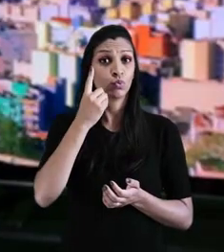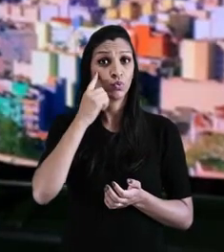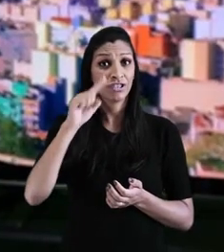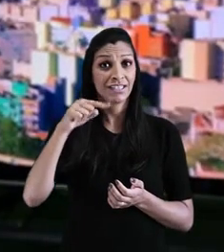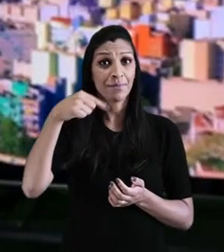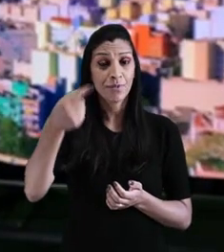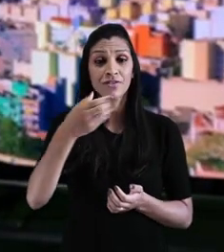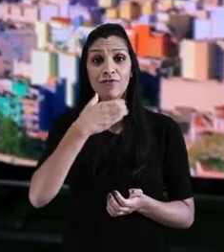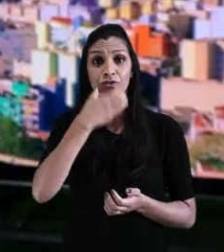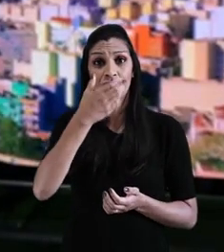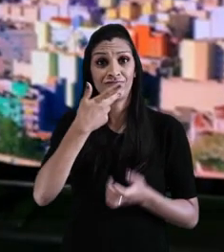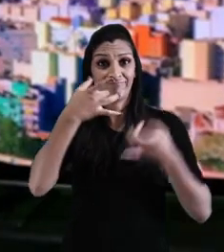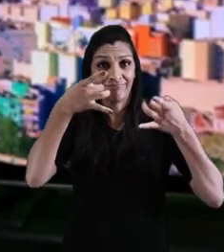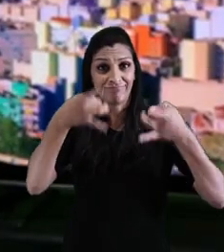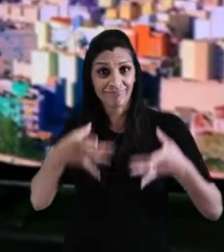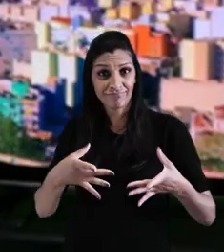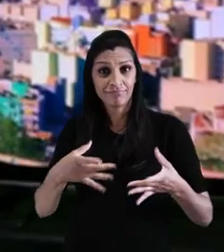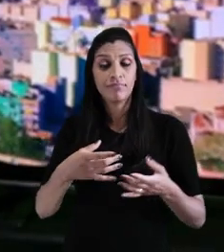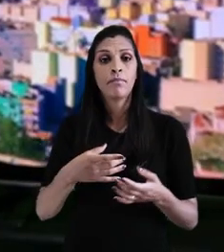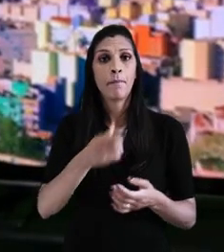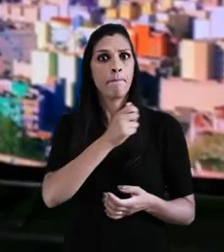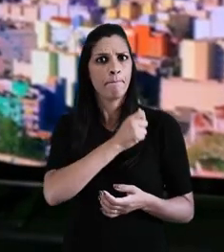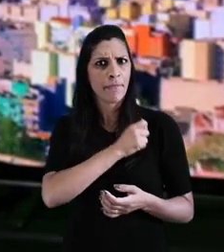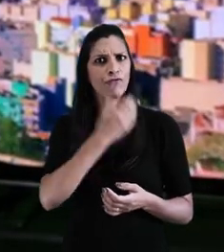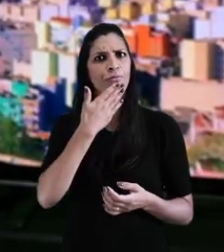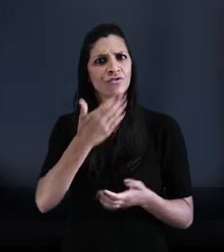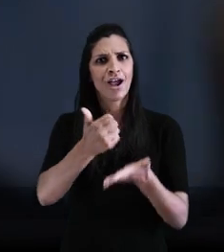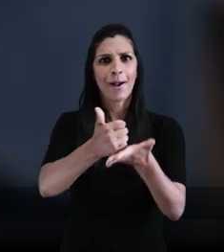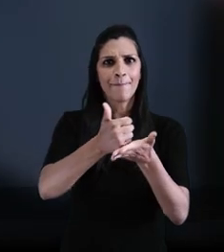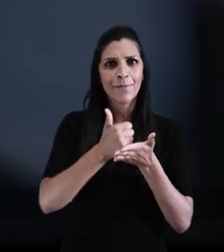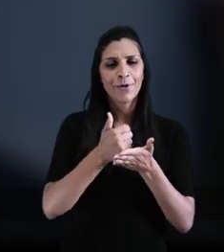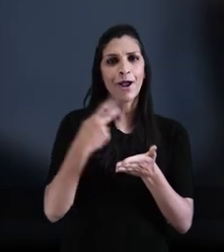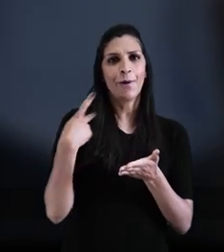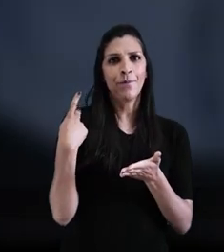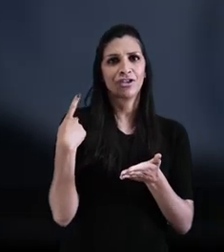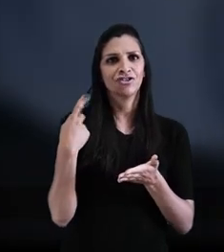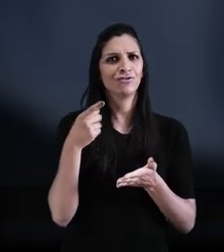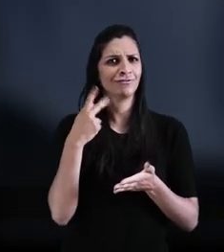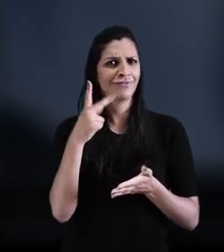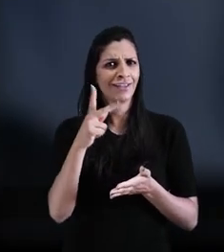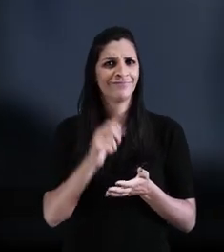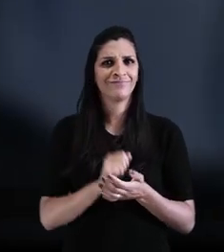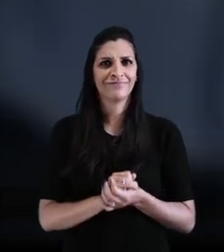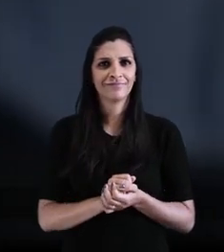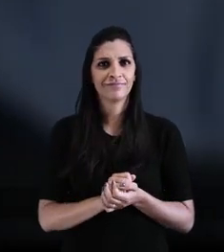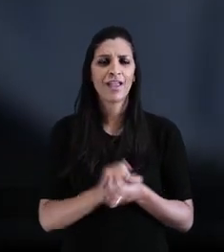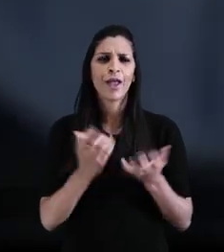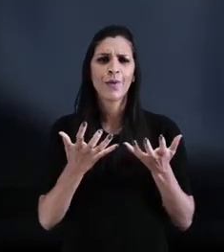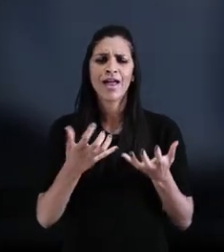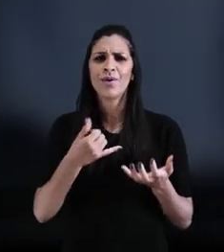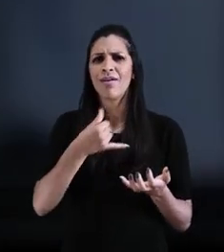Um dia depois que Fortunati anunciou sua renúncia, Melo foi pedir apoio ao partido do Magrão.